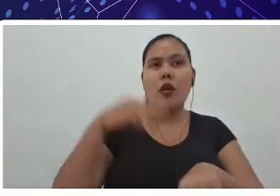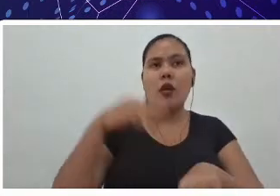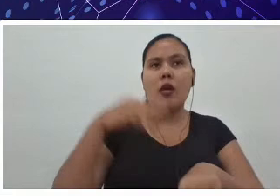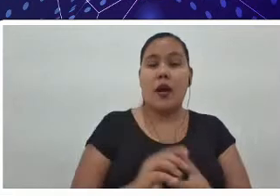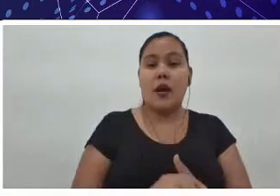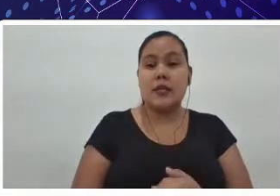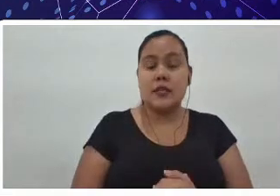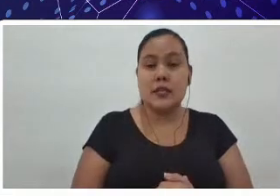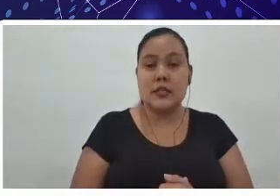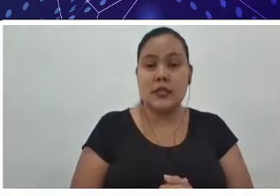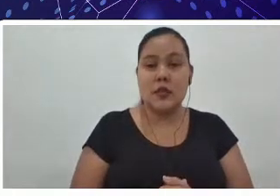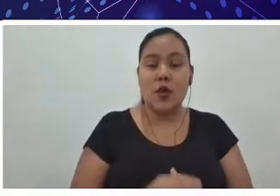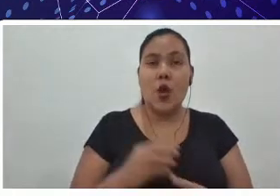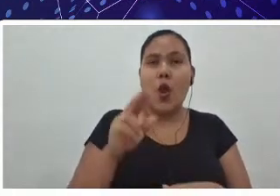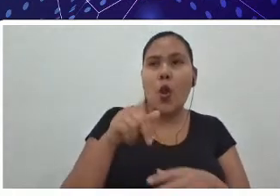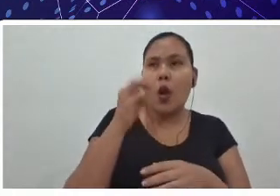vim